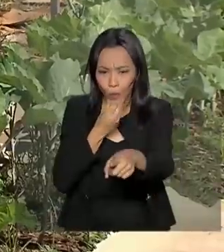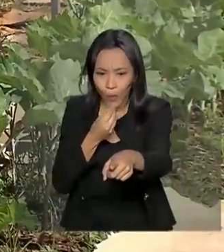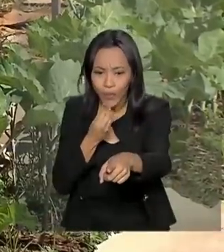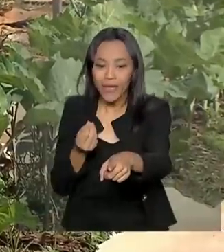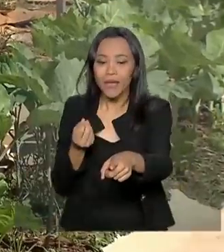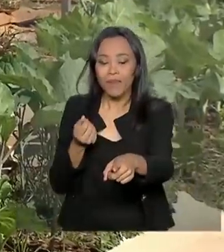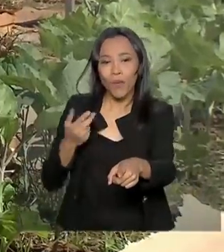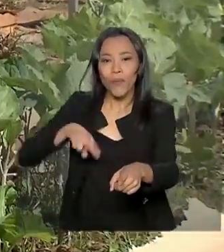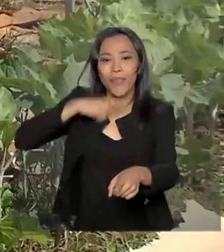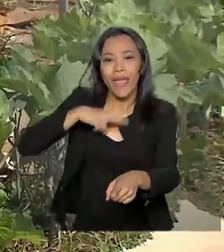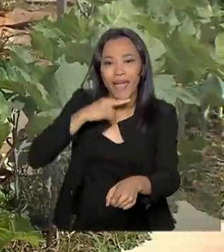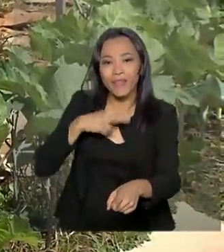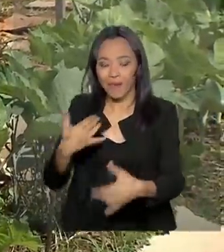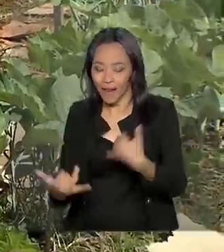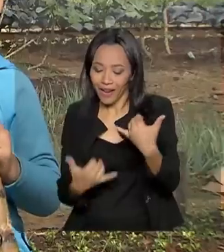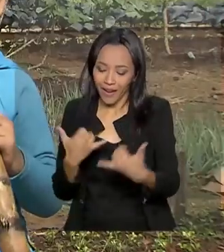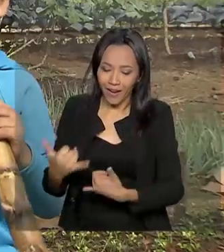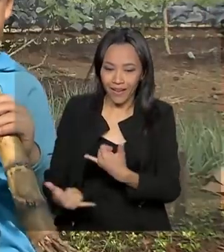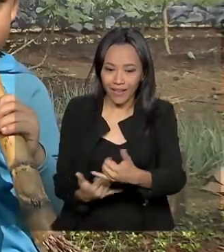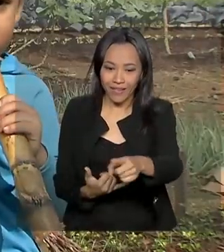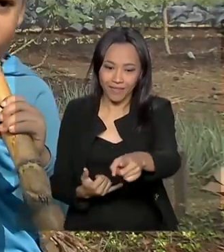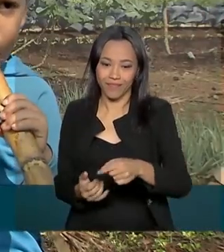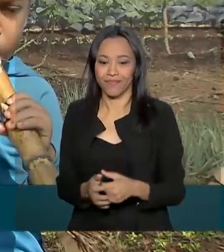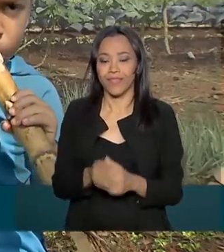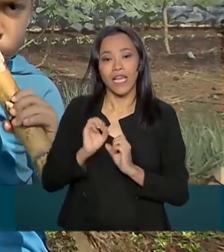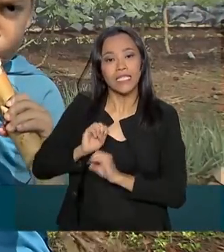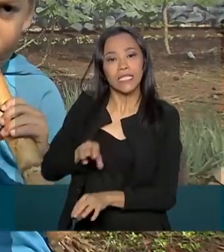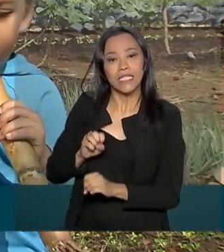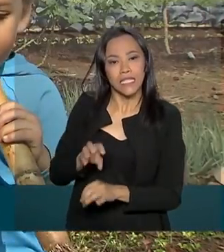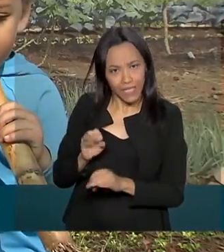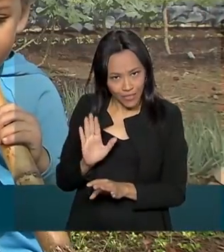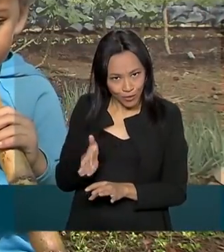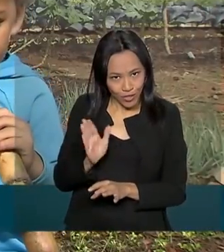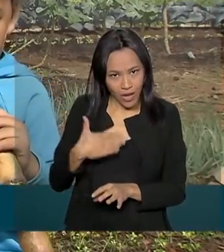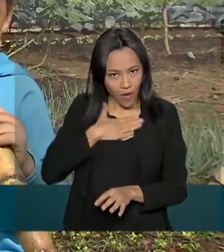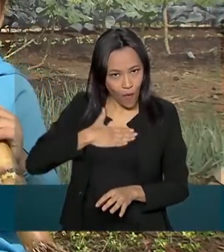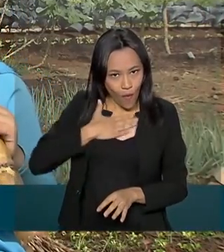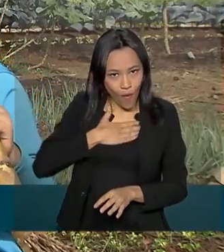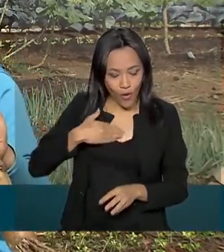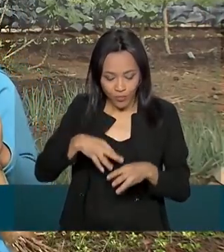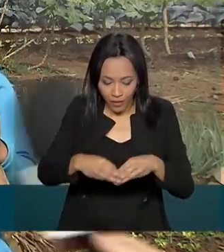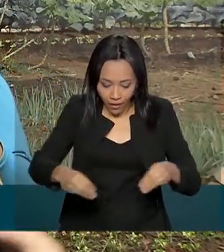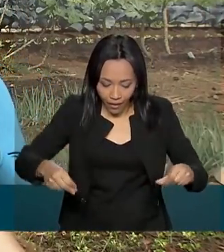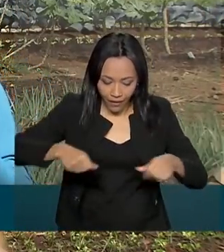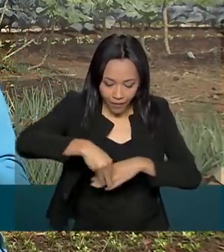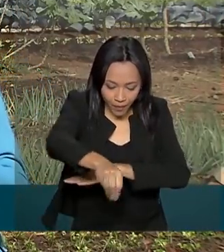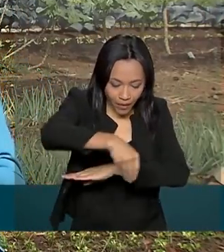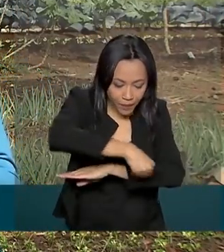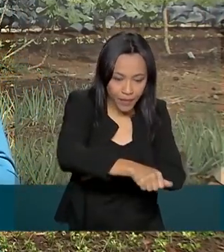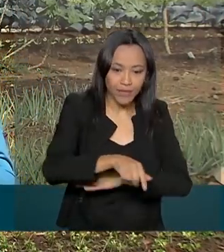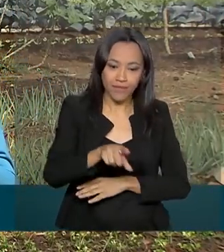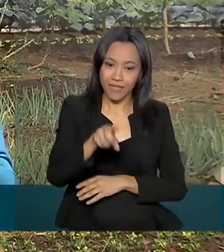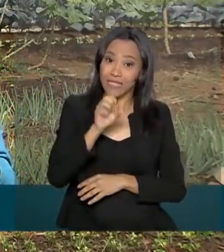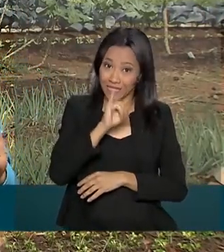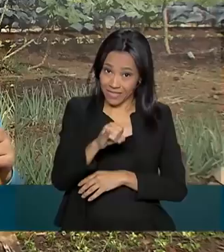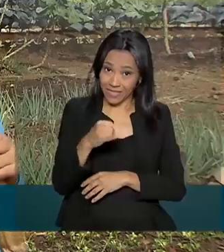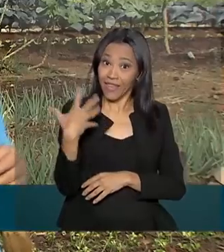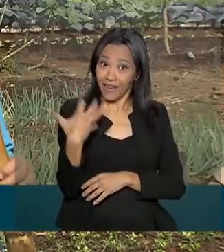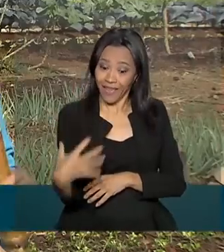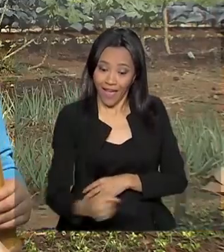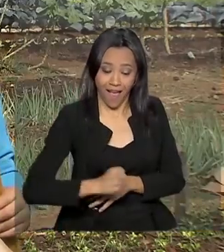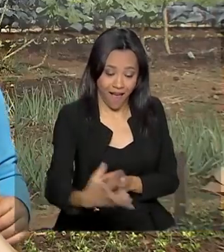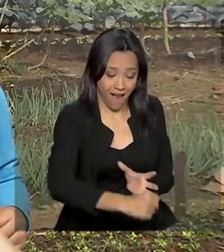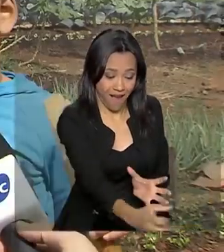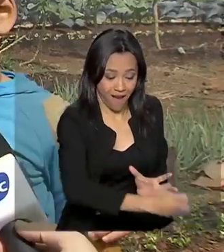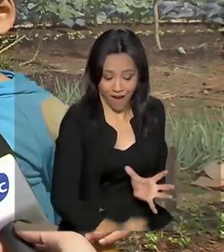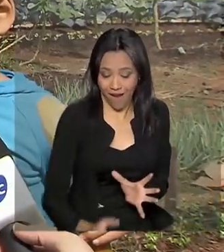com o neto Manuel, de dois anos. Está passando para ele já o gosto pela horta, pela natureza. Se deixaram que ia colher tudo.